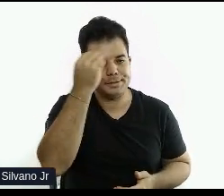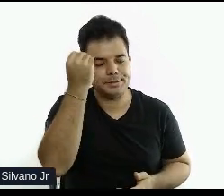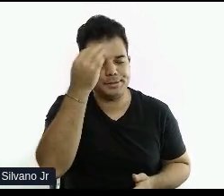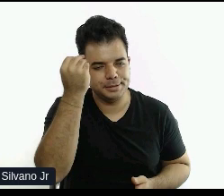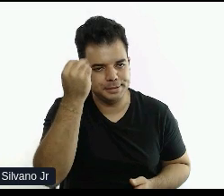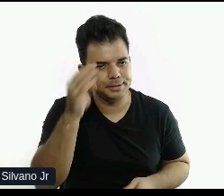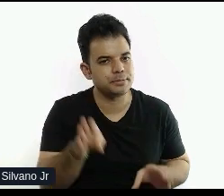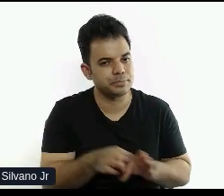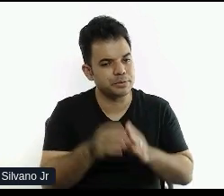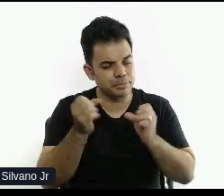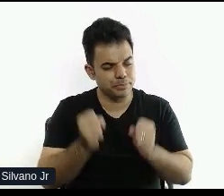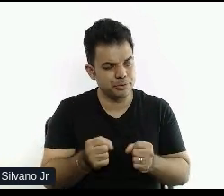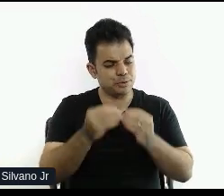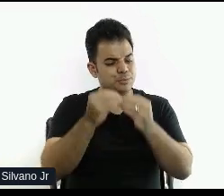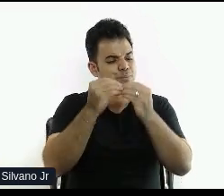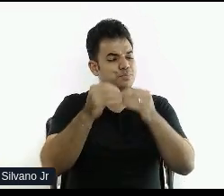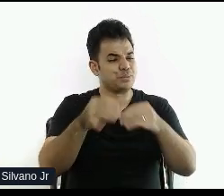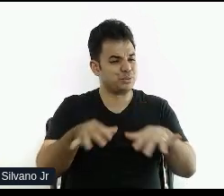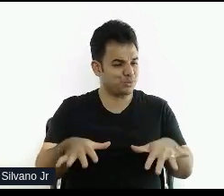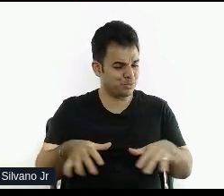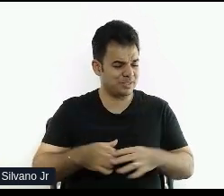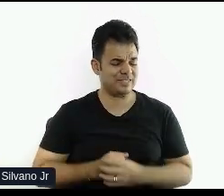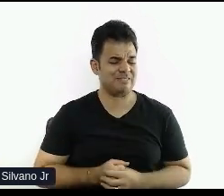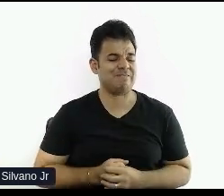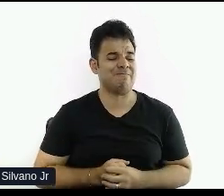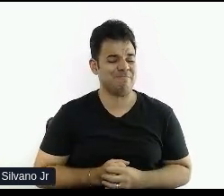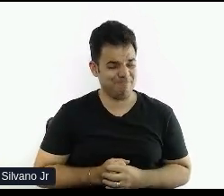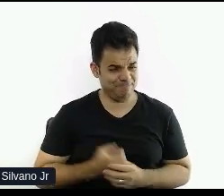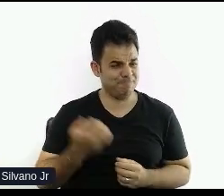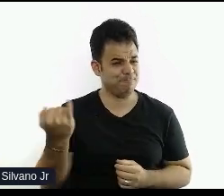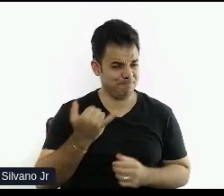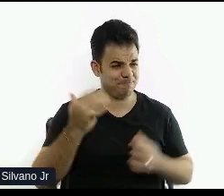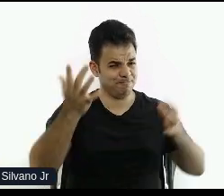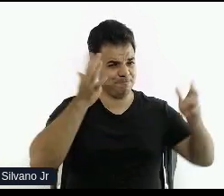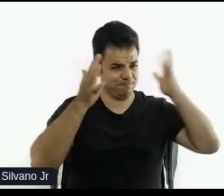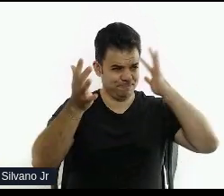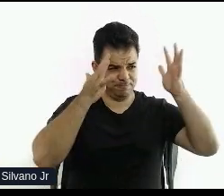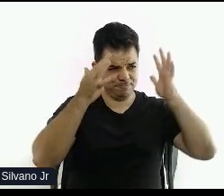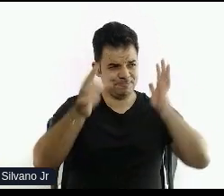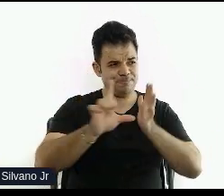prejuízo, né? Então, é bem importante a pensar nesses pontinhos aqui também.